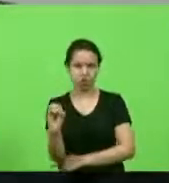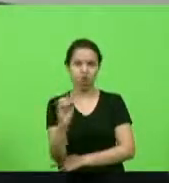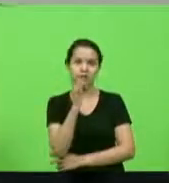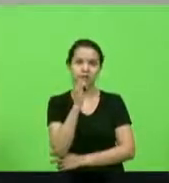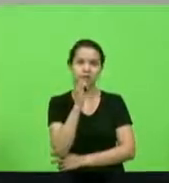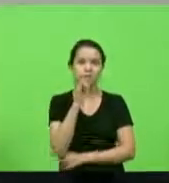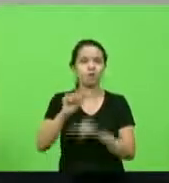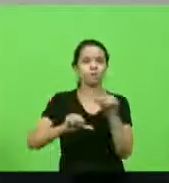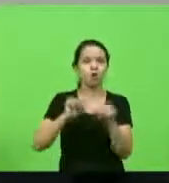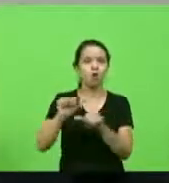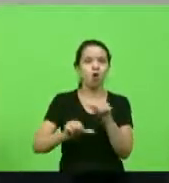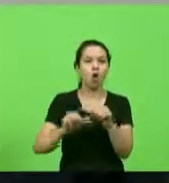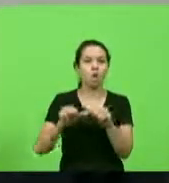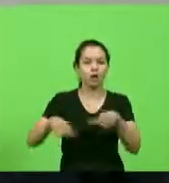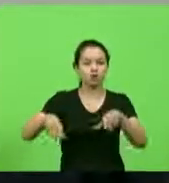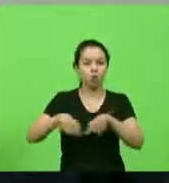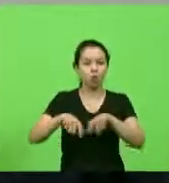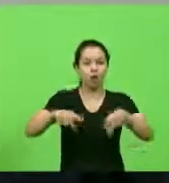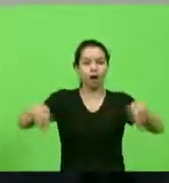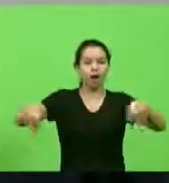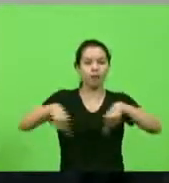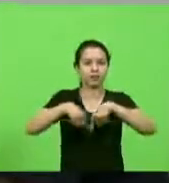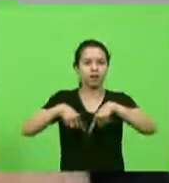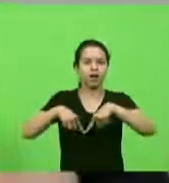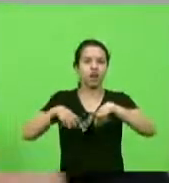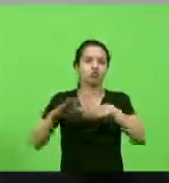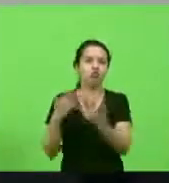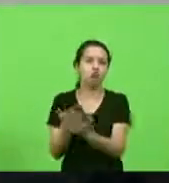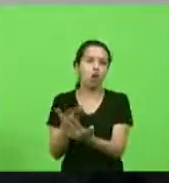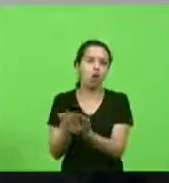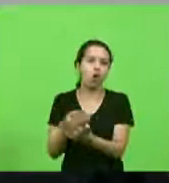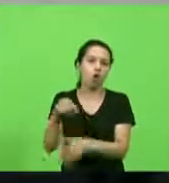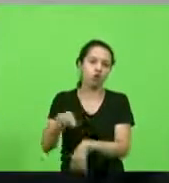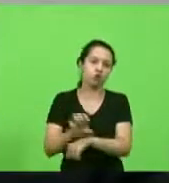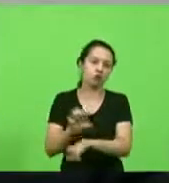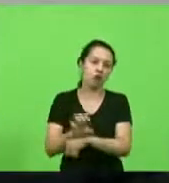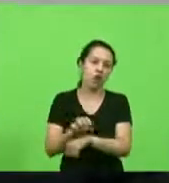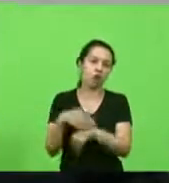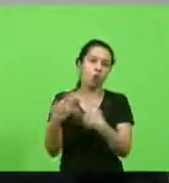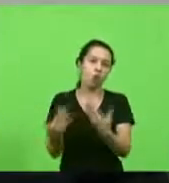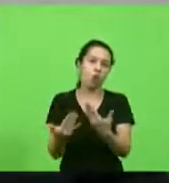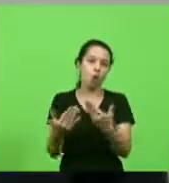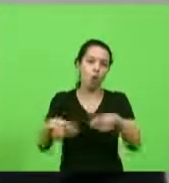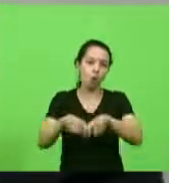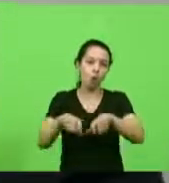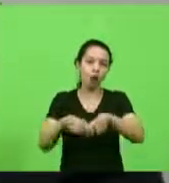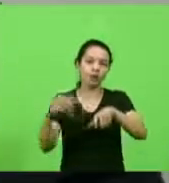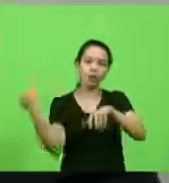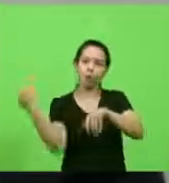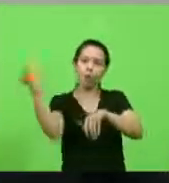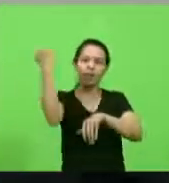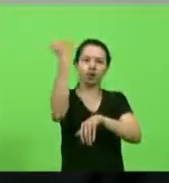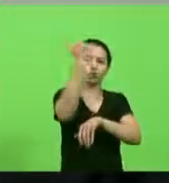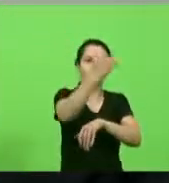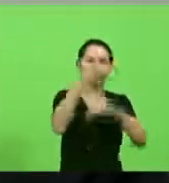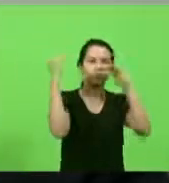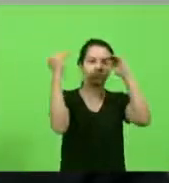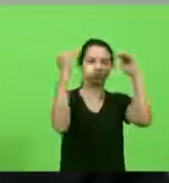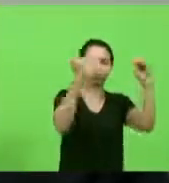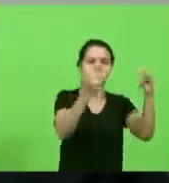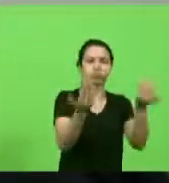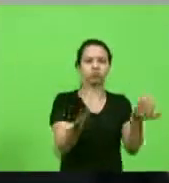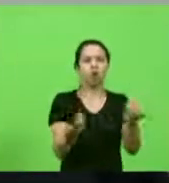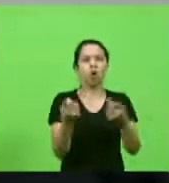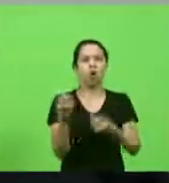exemplo uma quadra de um colégio do estado ou uma cobertura de quadra ou de um de uma